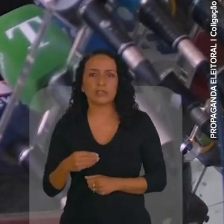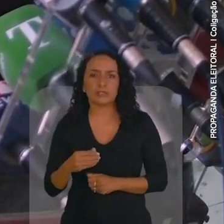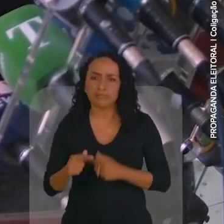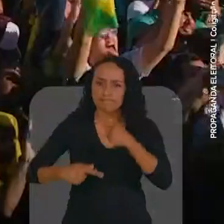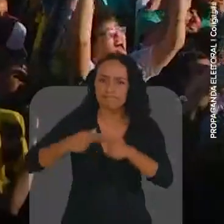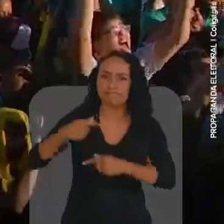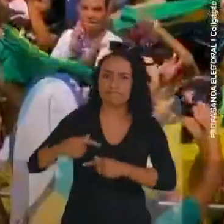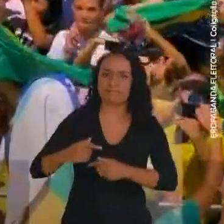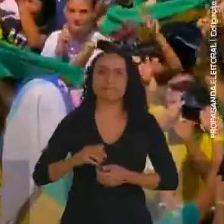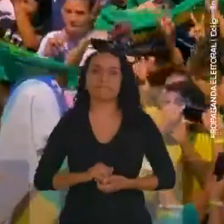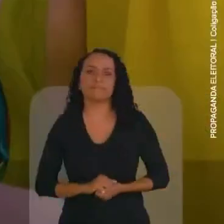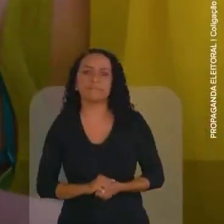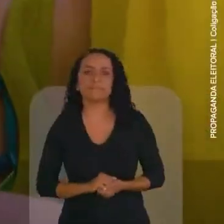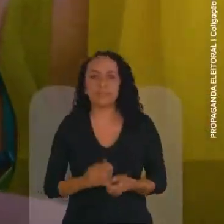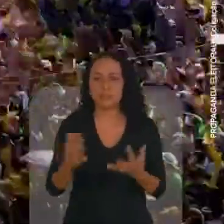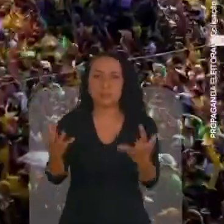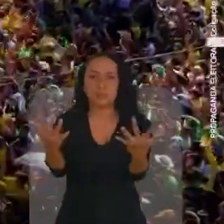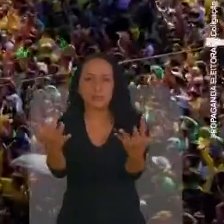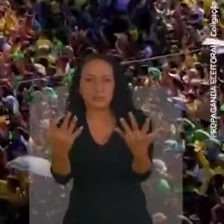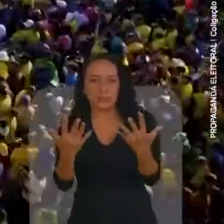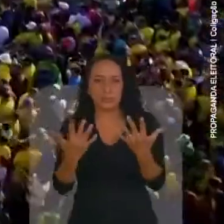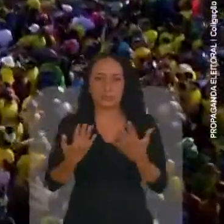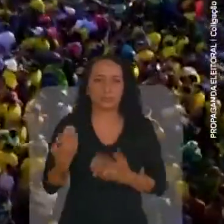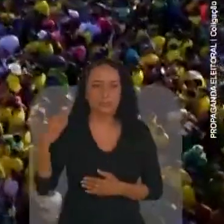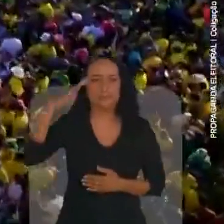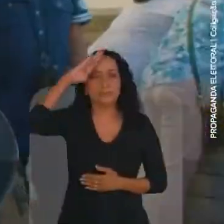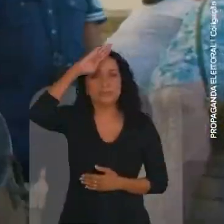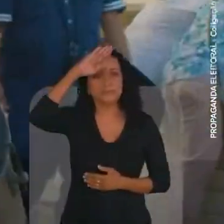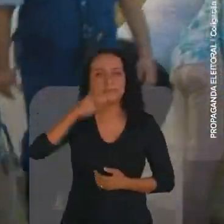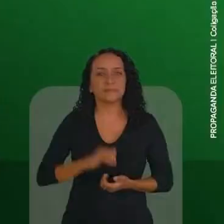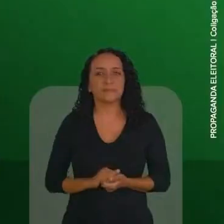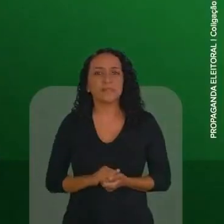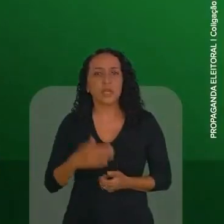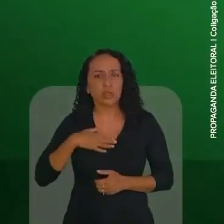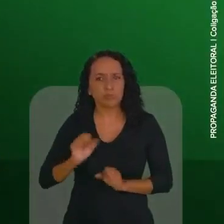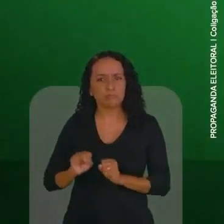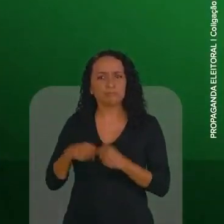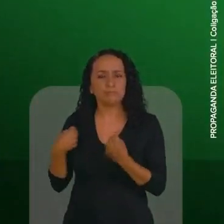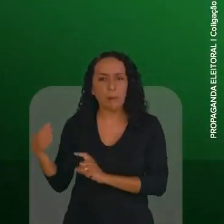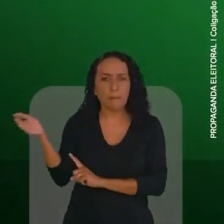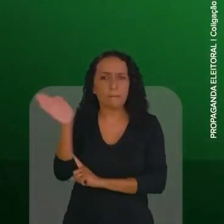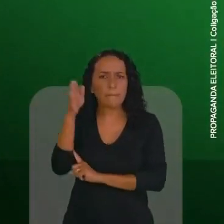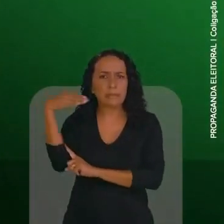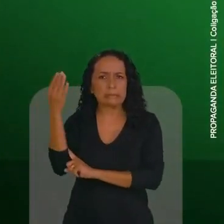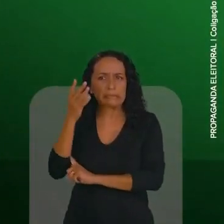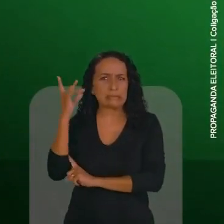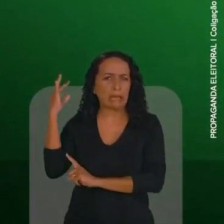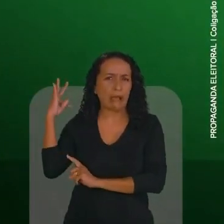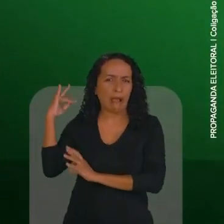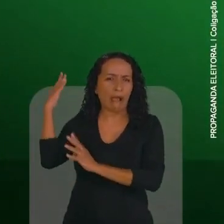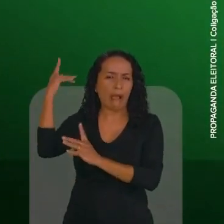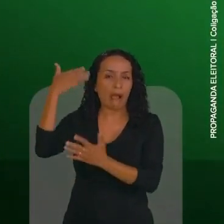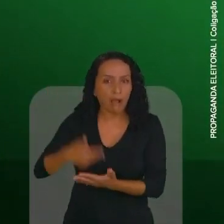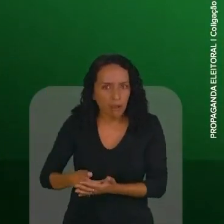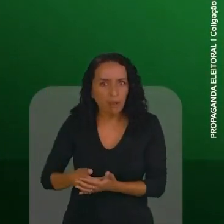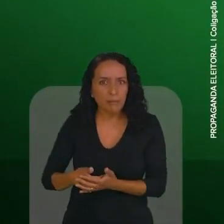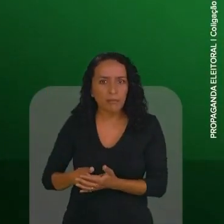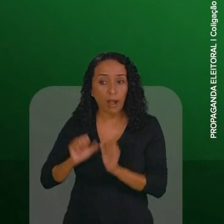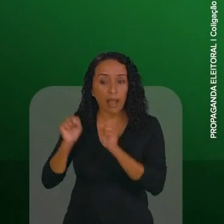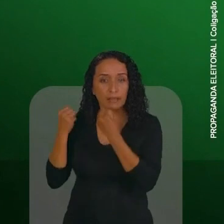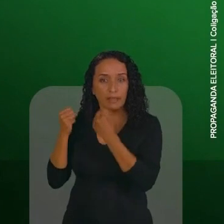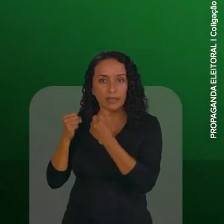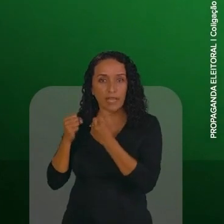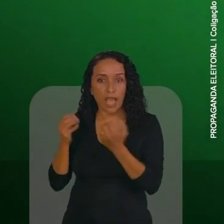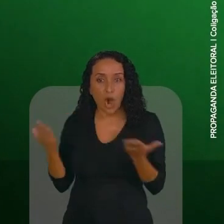próxima geração. Todo mundo está chegando e todo mundo é Bolsonaro. Defendi a bandeira do Brasil por décadas como